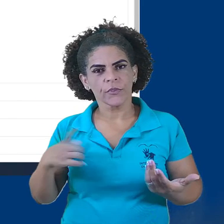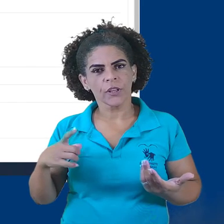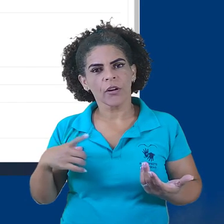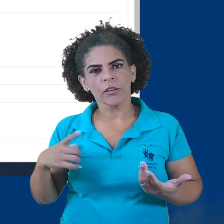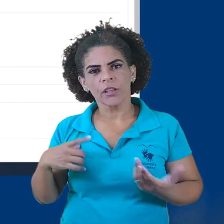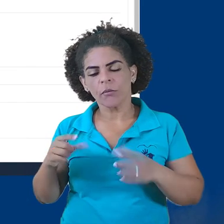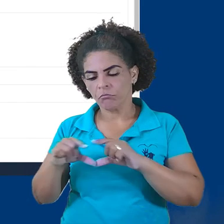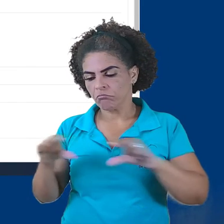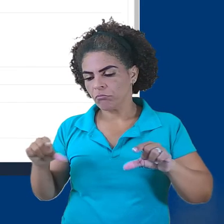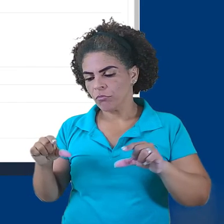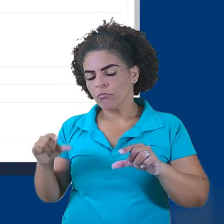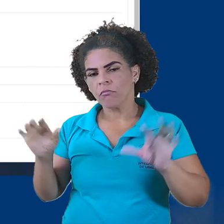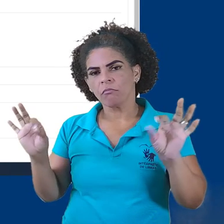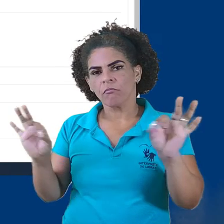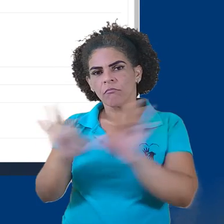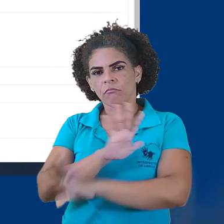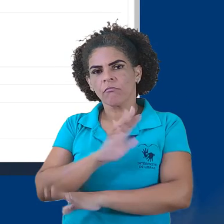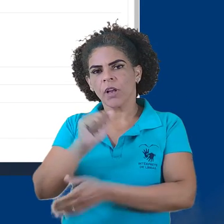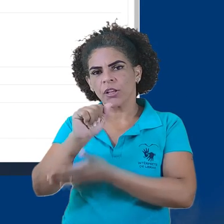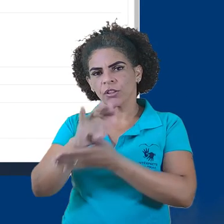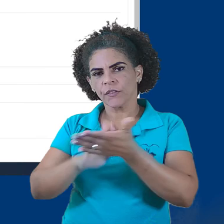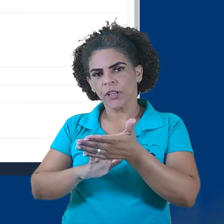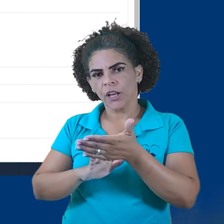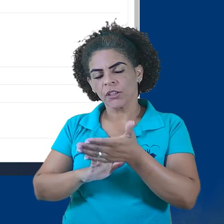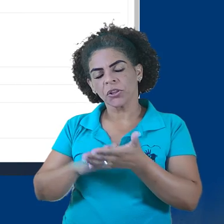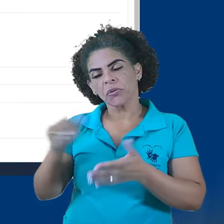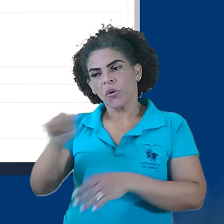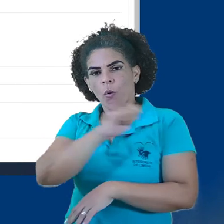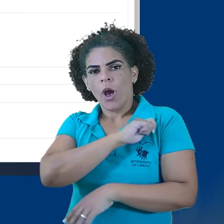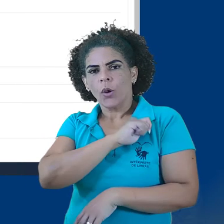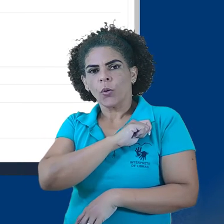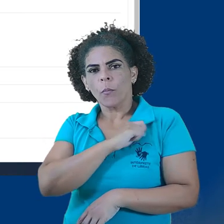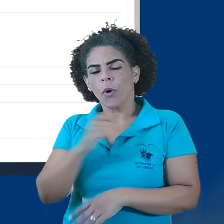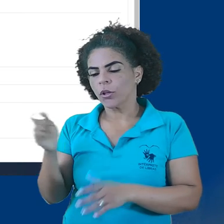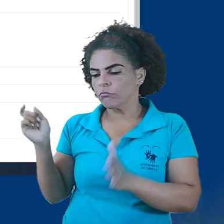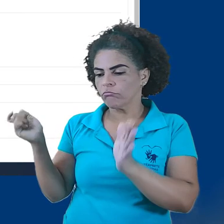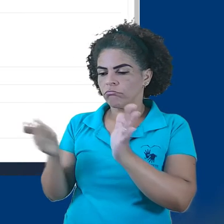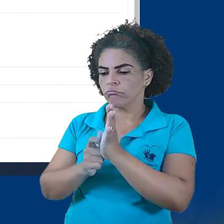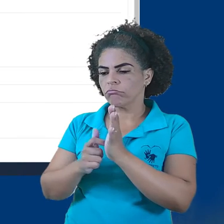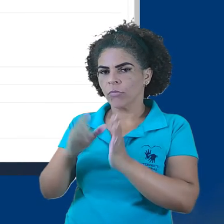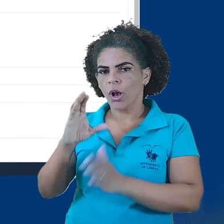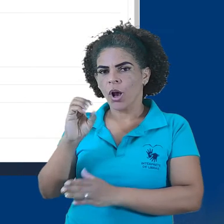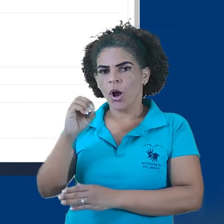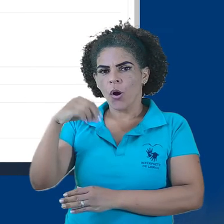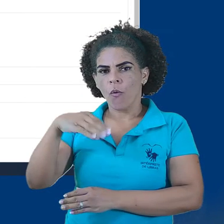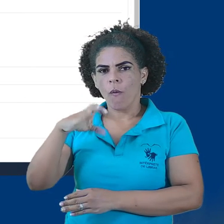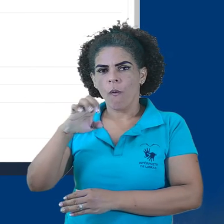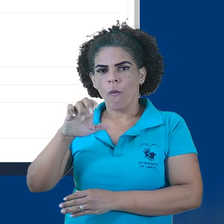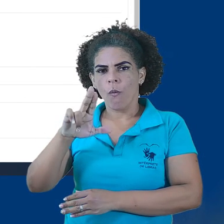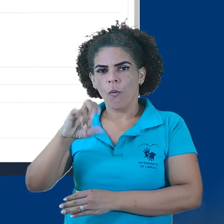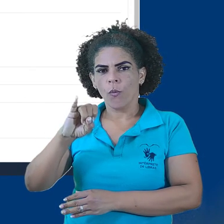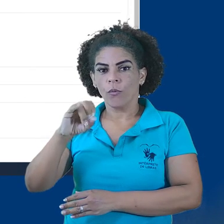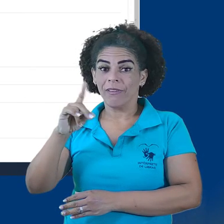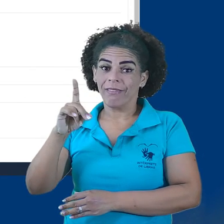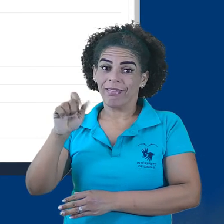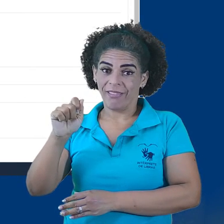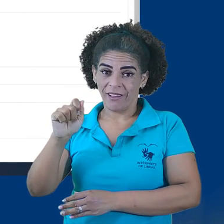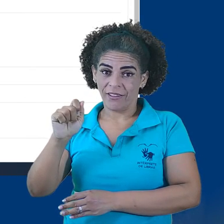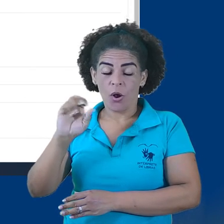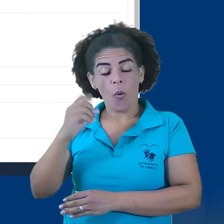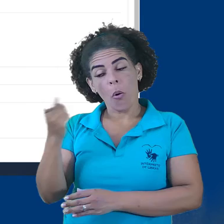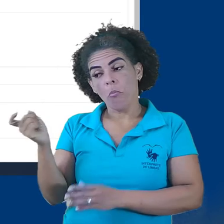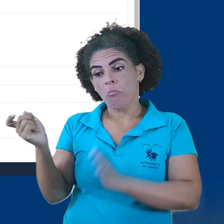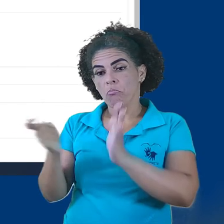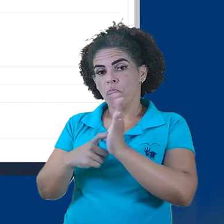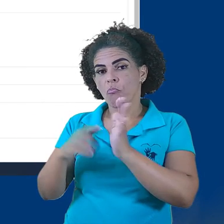ao seu polo. Temos as opções da conclusão de atividade. Por padrão, estudantes podem marcar manualmente a atividade como